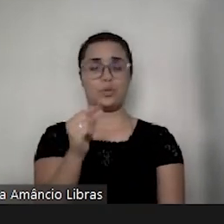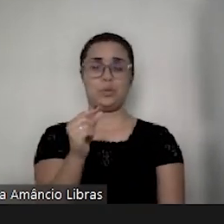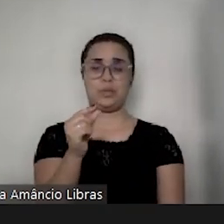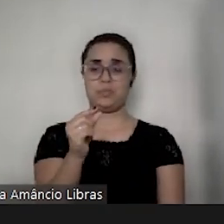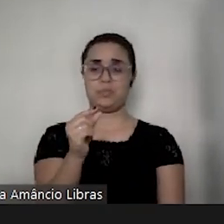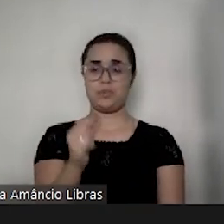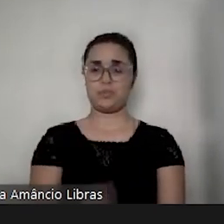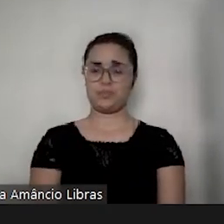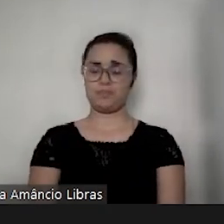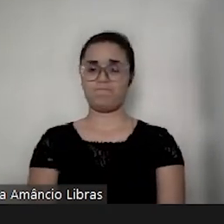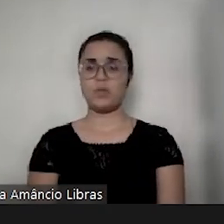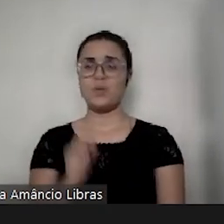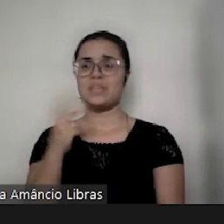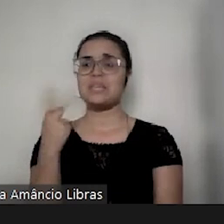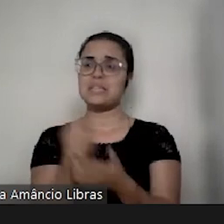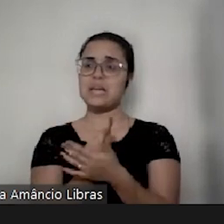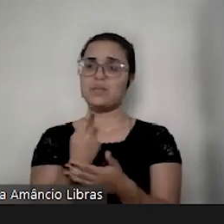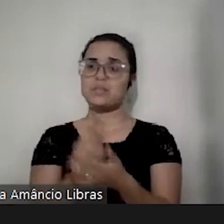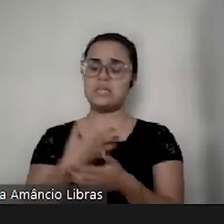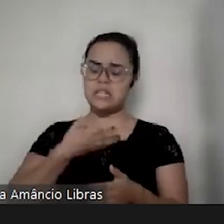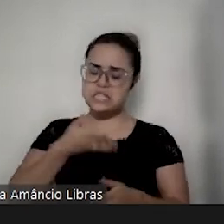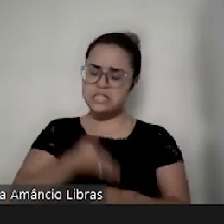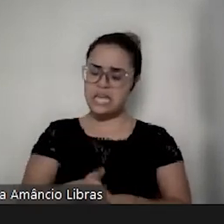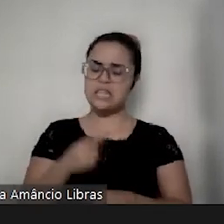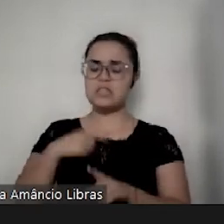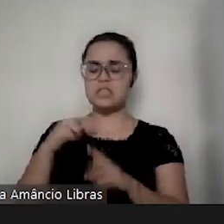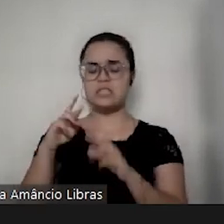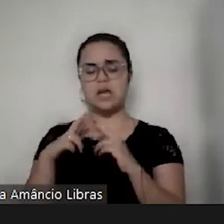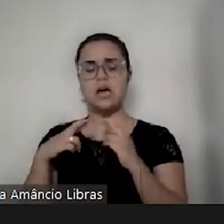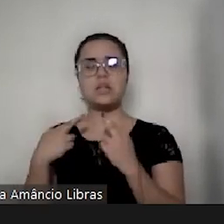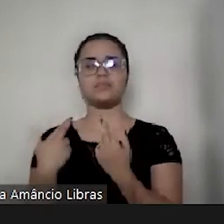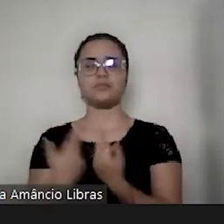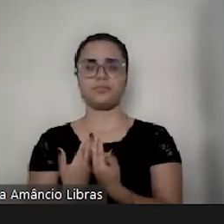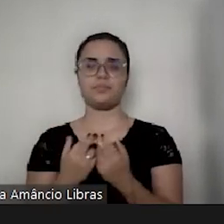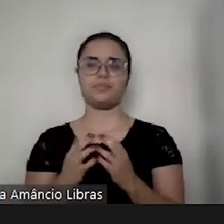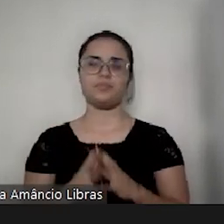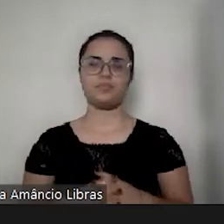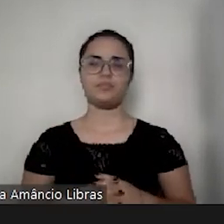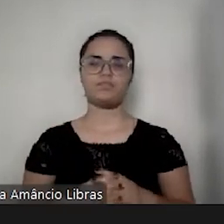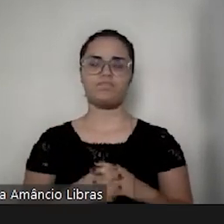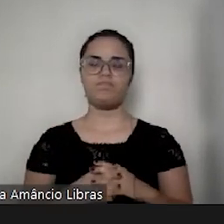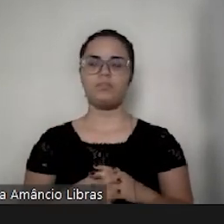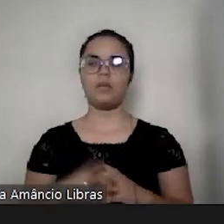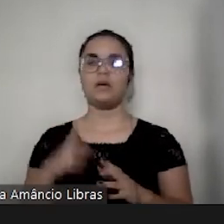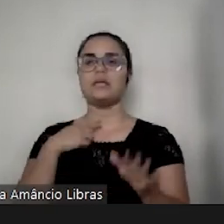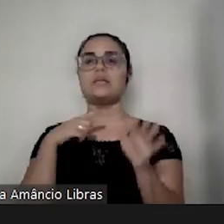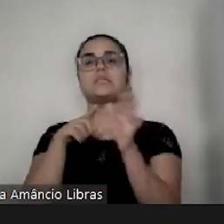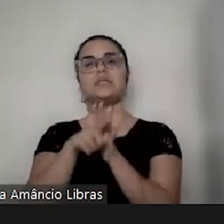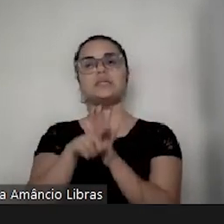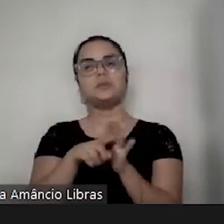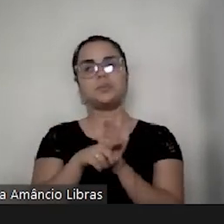O que que tá acontecendo dentro dessa relação? E aí eu fui buscar, né,